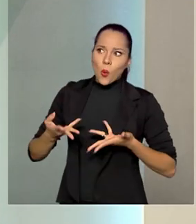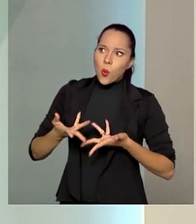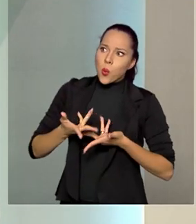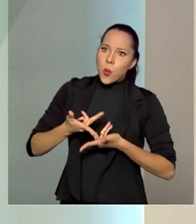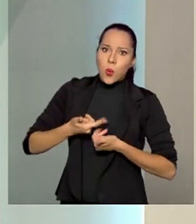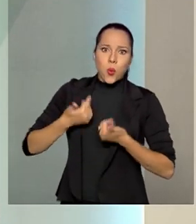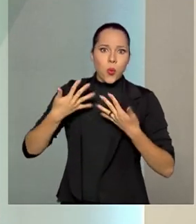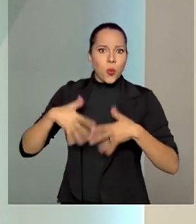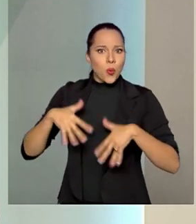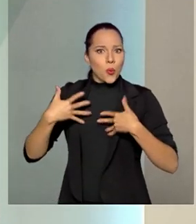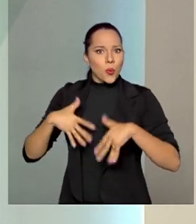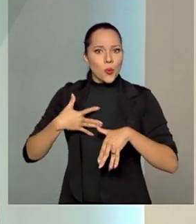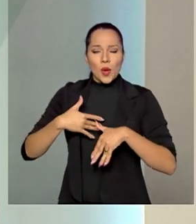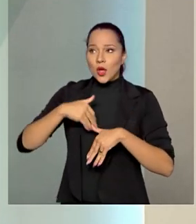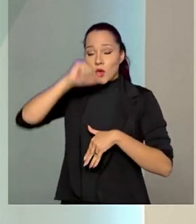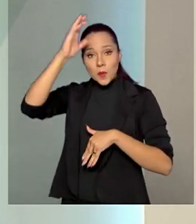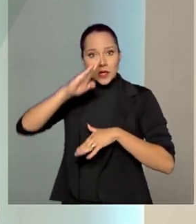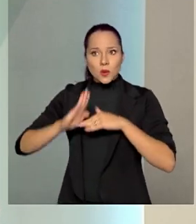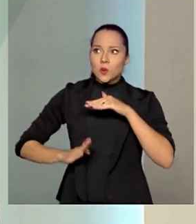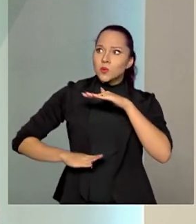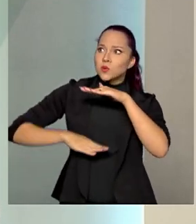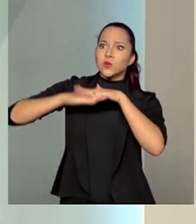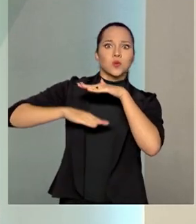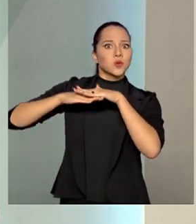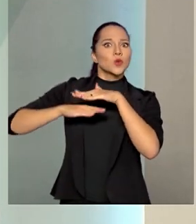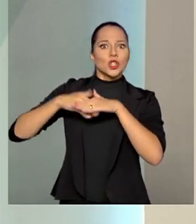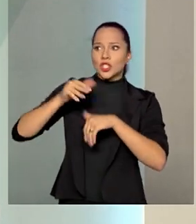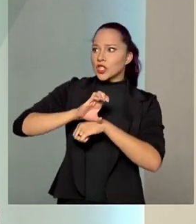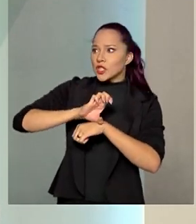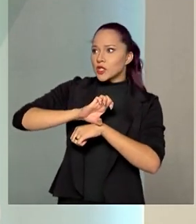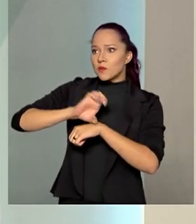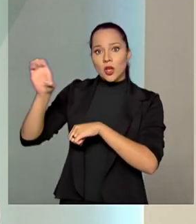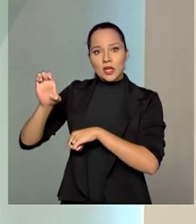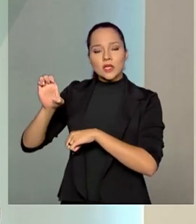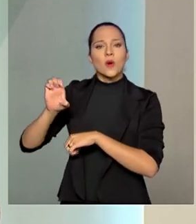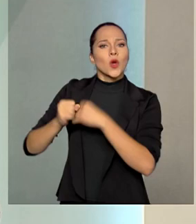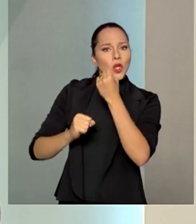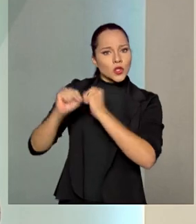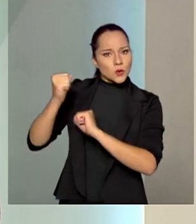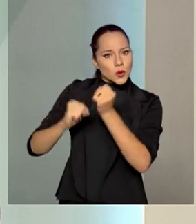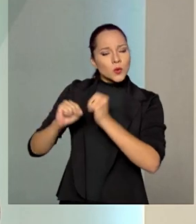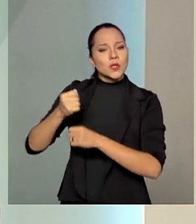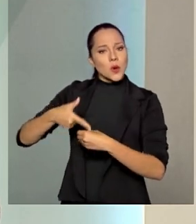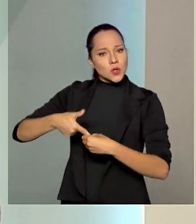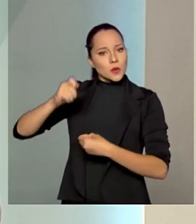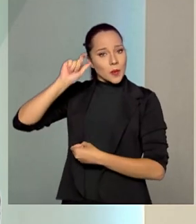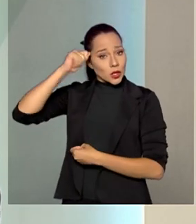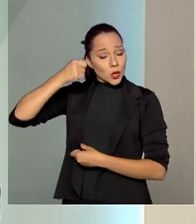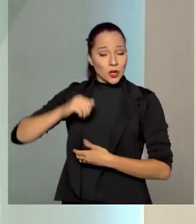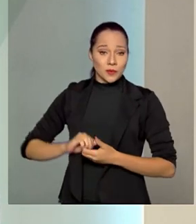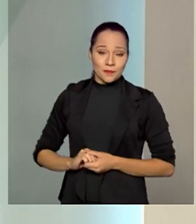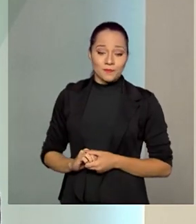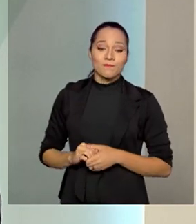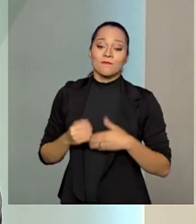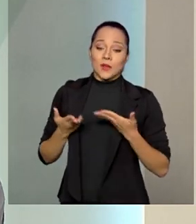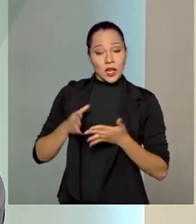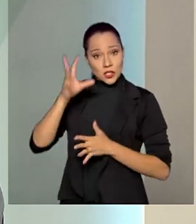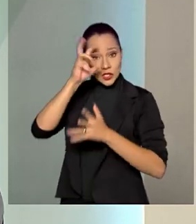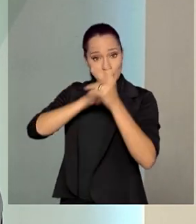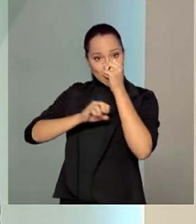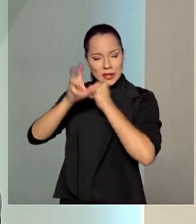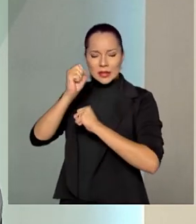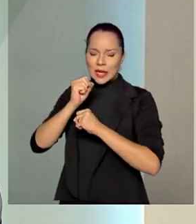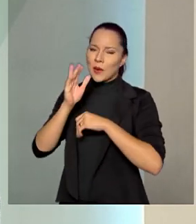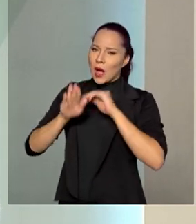levou o Brasil a bater recorde de exportação e de produção de petróleo. Nós aprendemos algumas